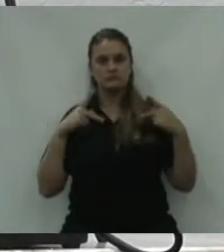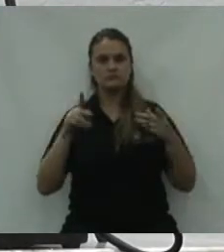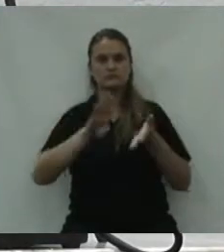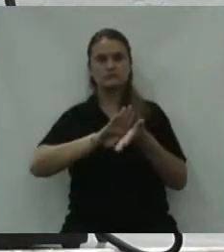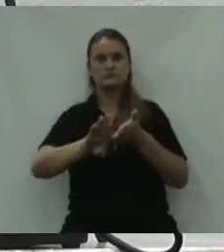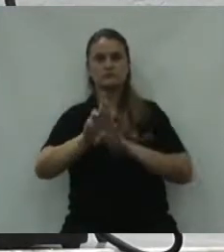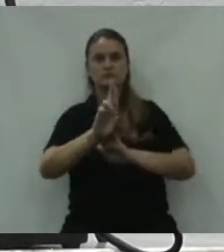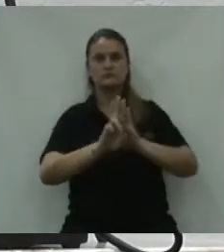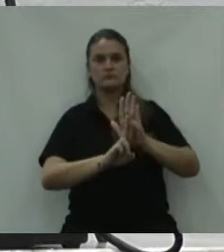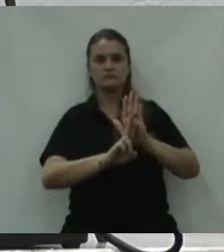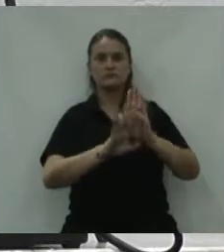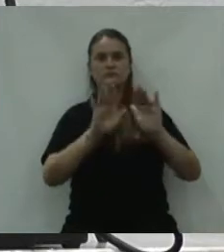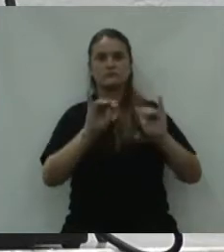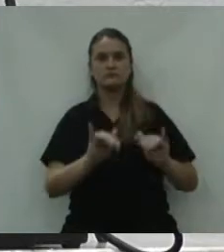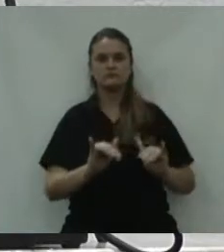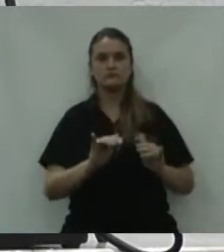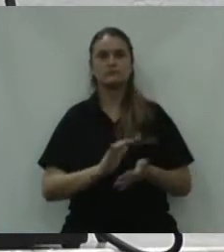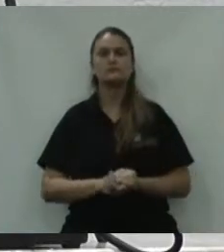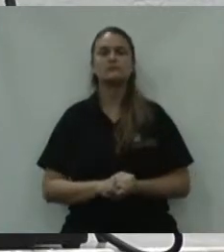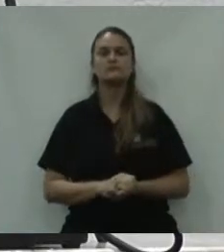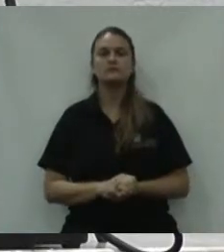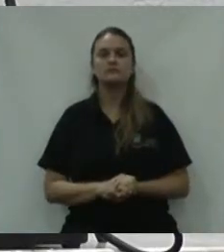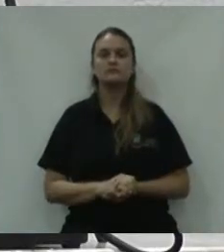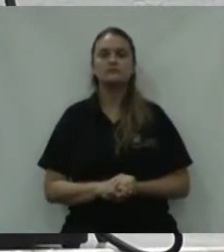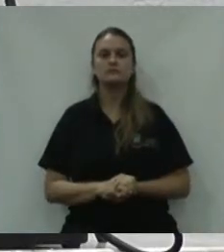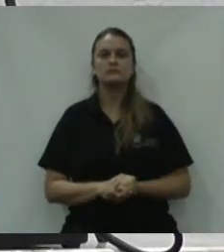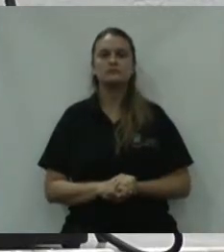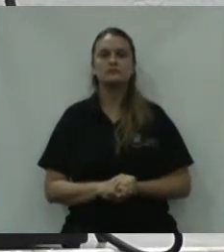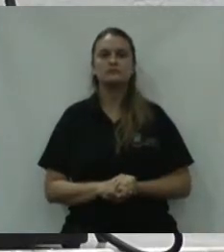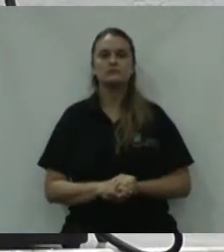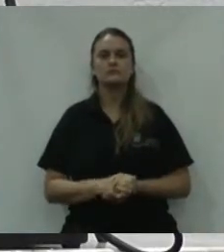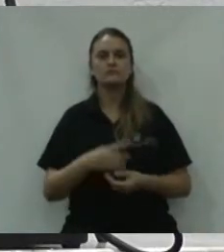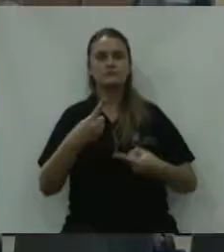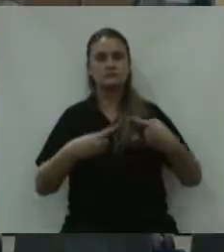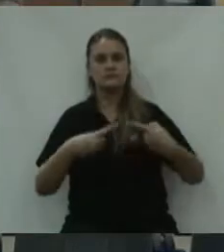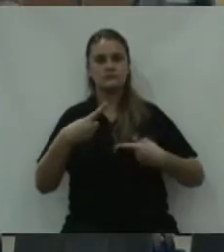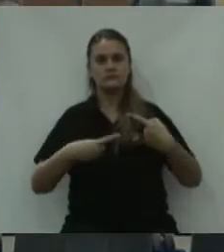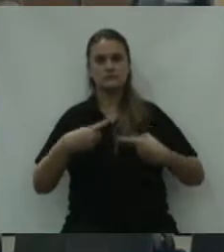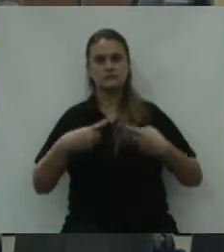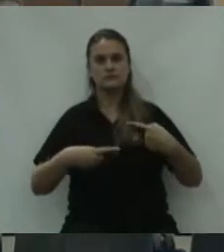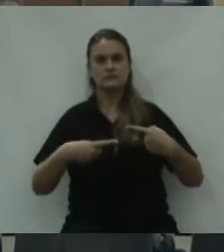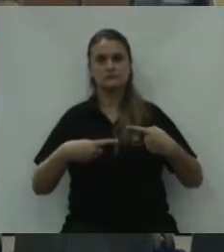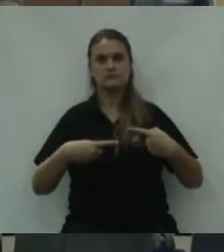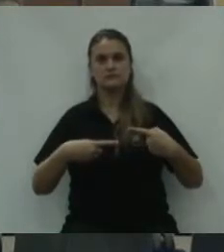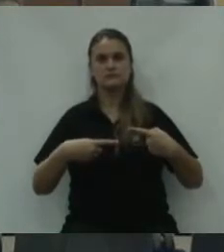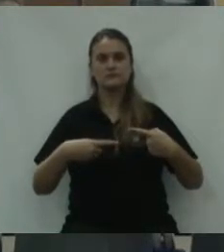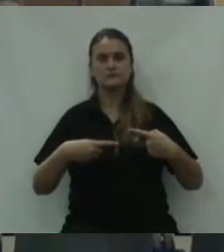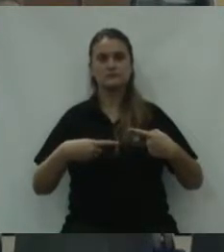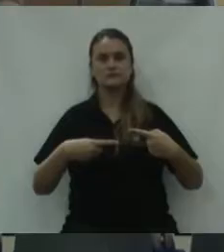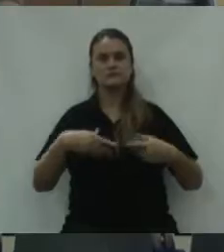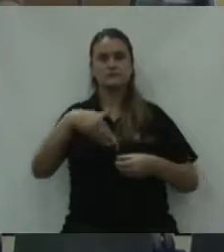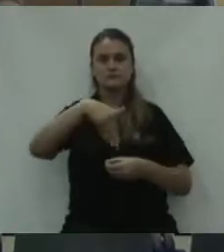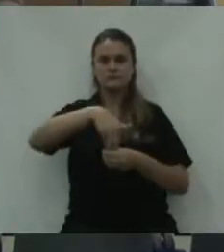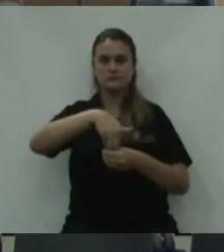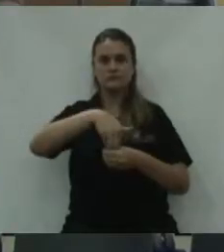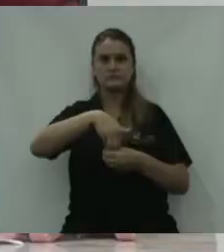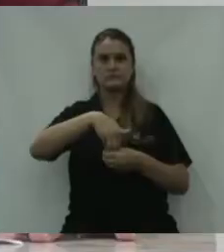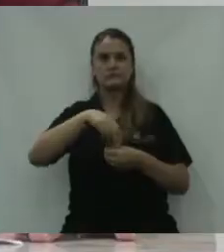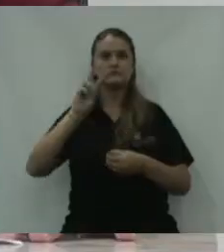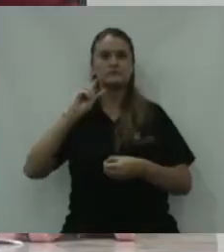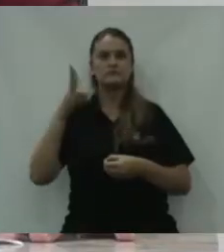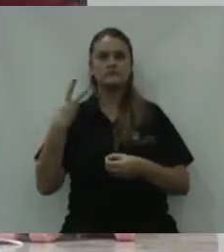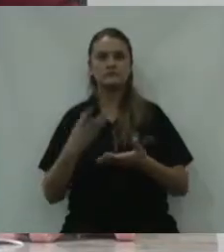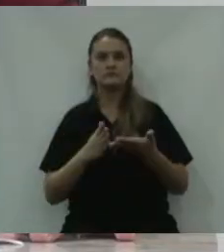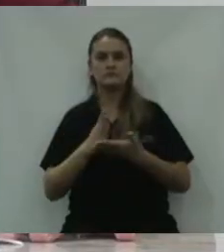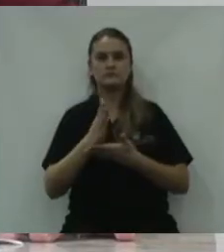com dispensa de redação final, é o parecer. Em discussão. Em